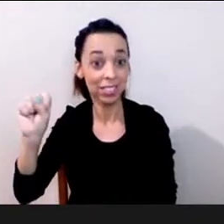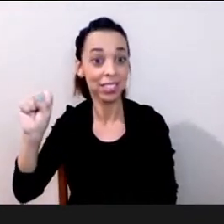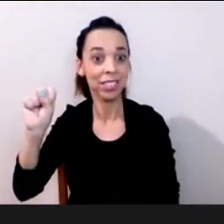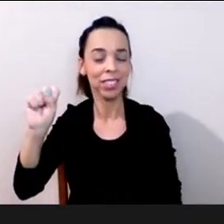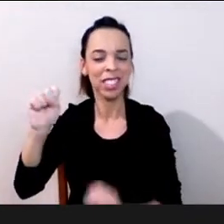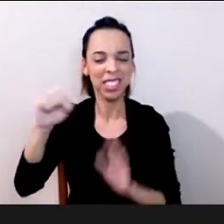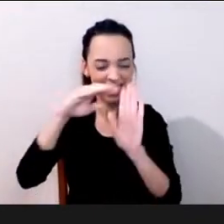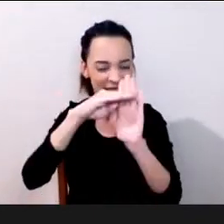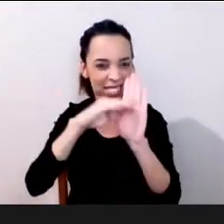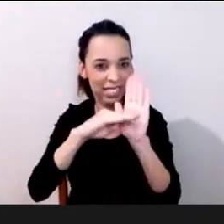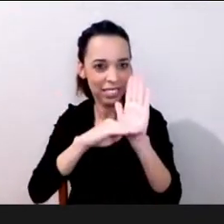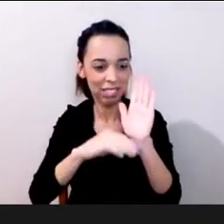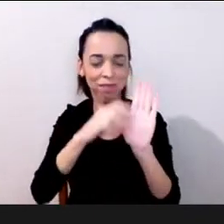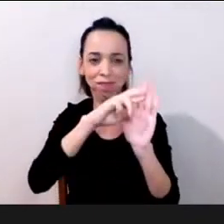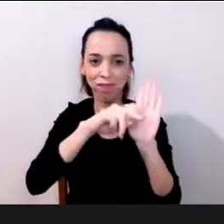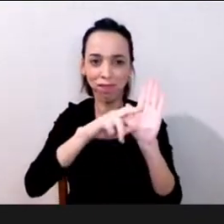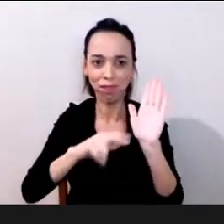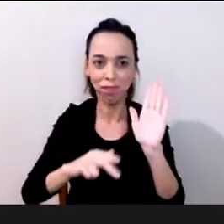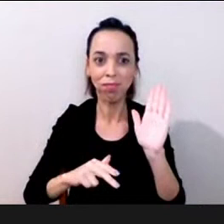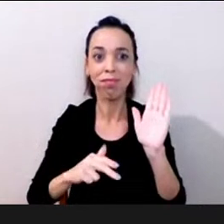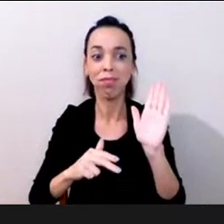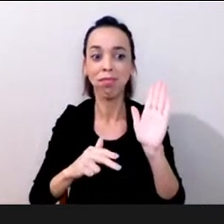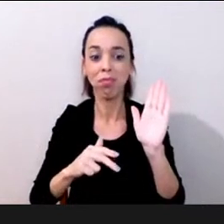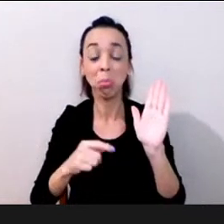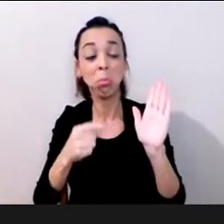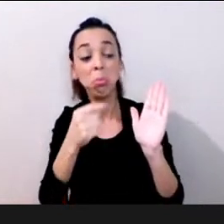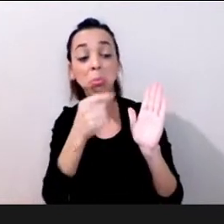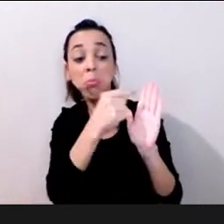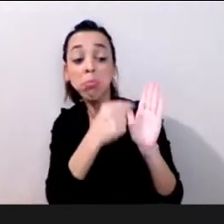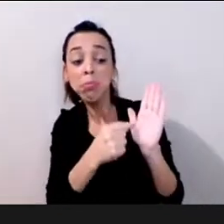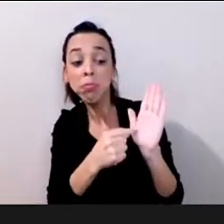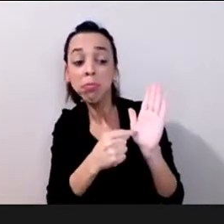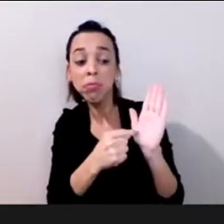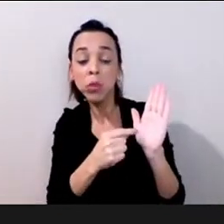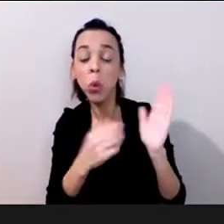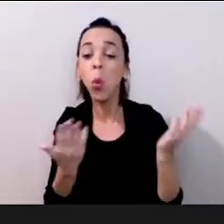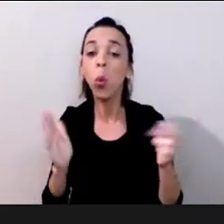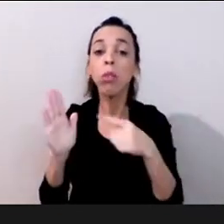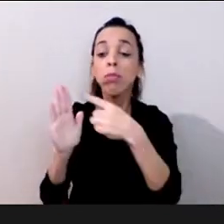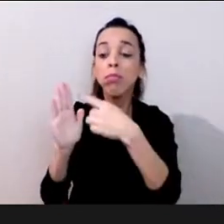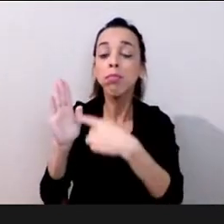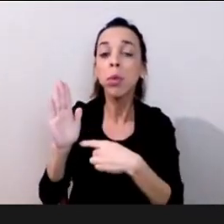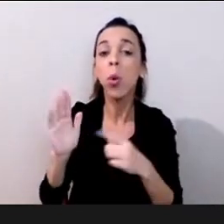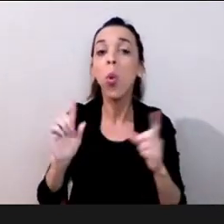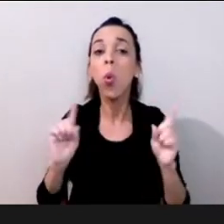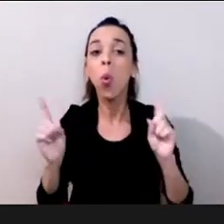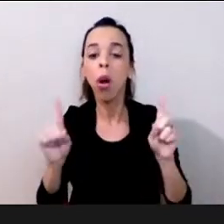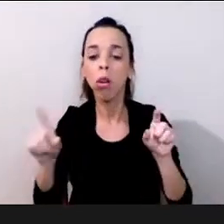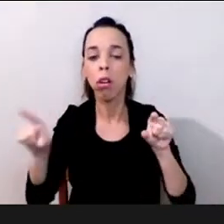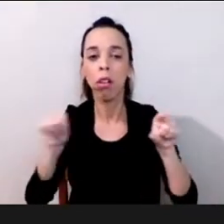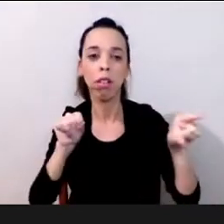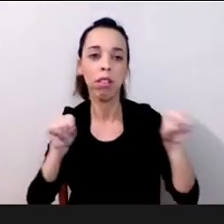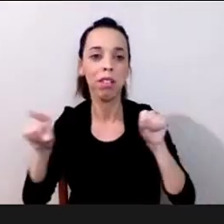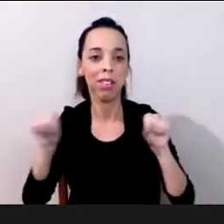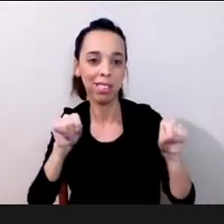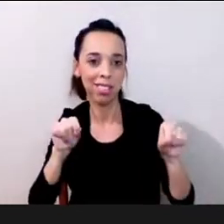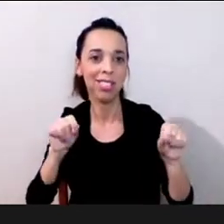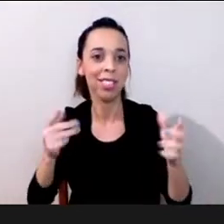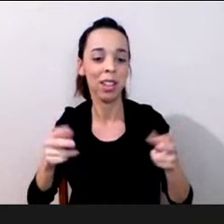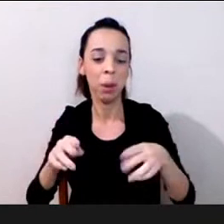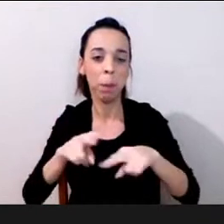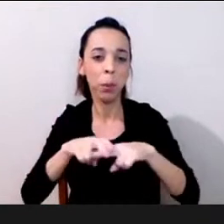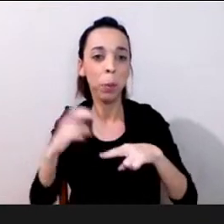casa ou optamos uma ou optamos por outra e isso é preciso obviamente é preciso orientação política é preciso coragem